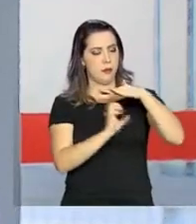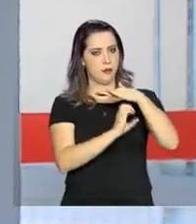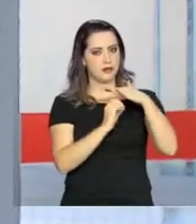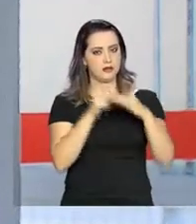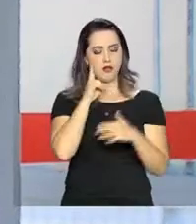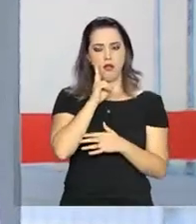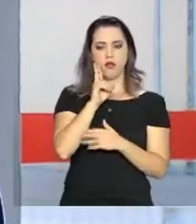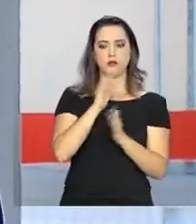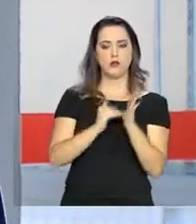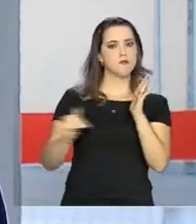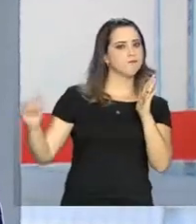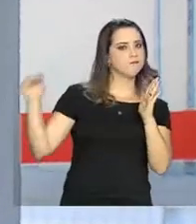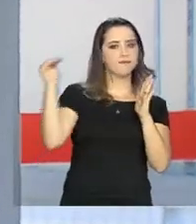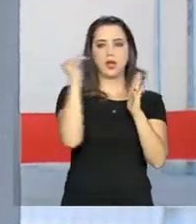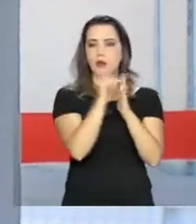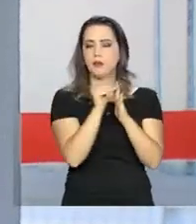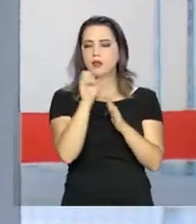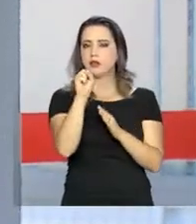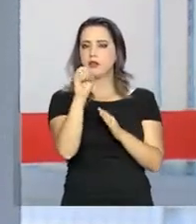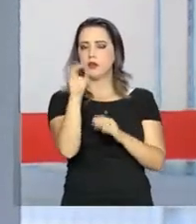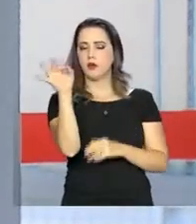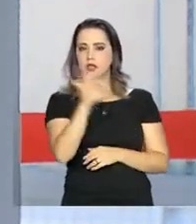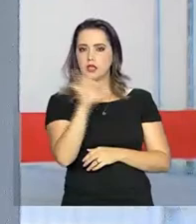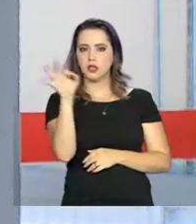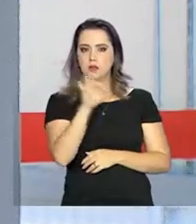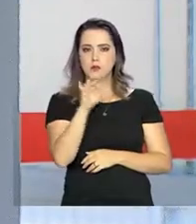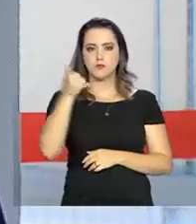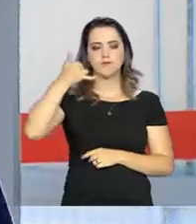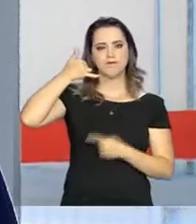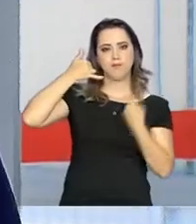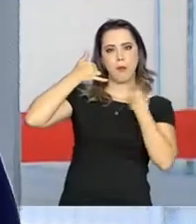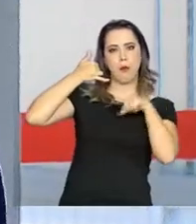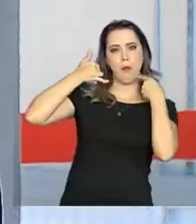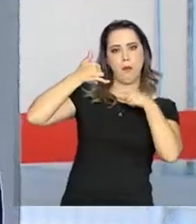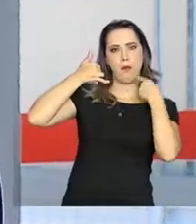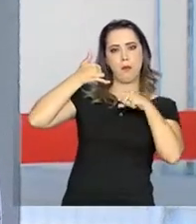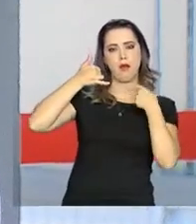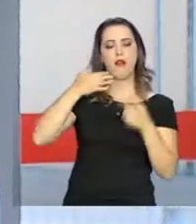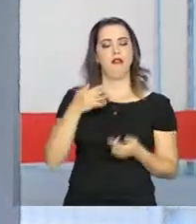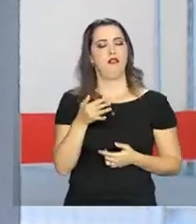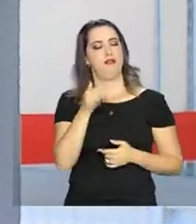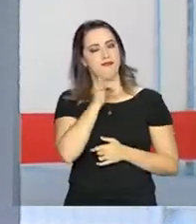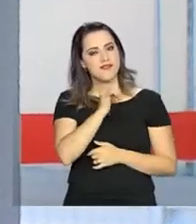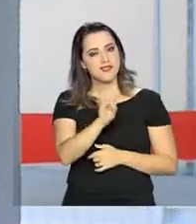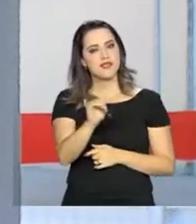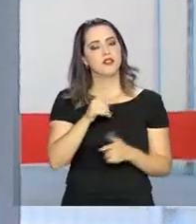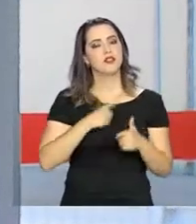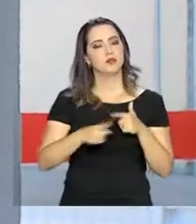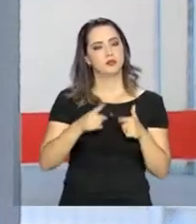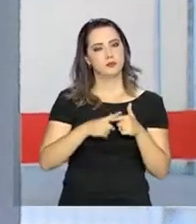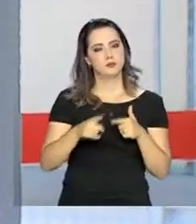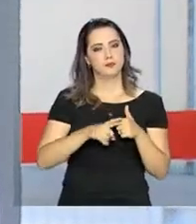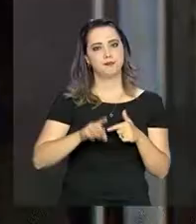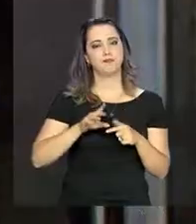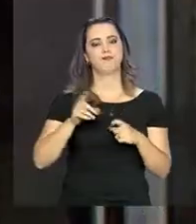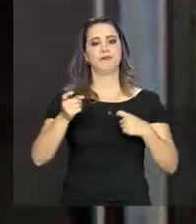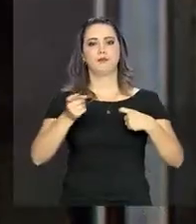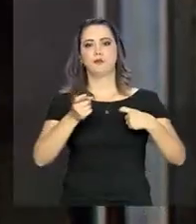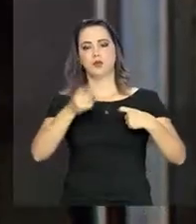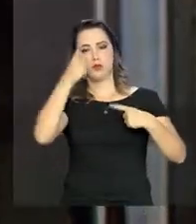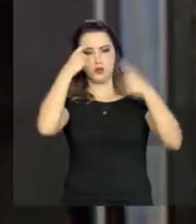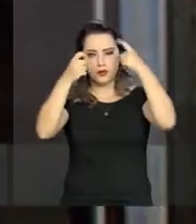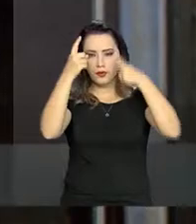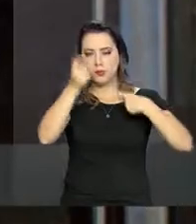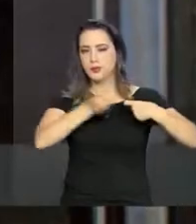aumentar em cerca de 80% o número de denúncias de exploração sexual contra crianças e adolescentes. Uma